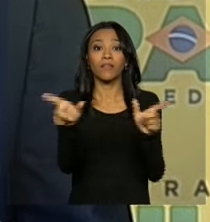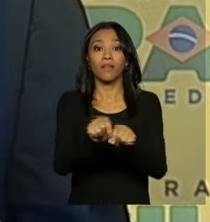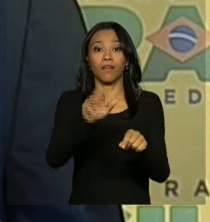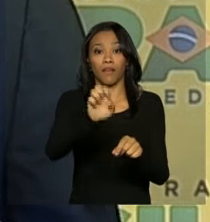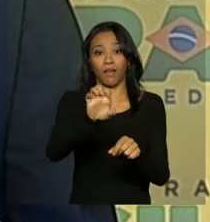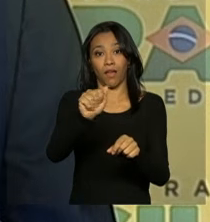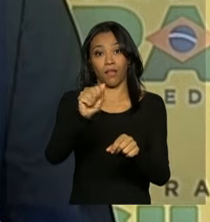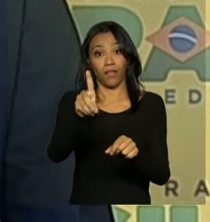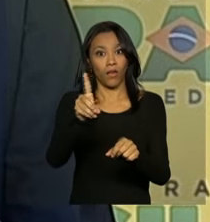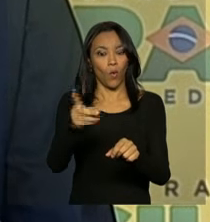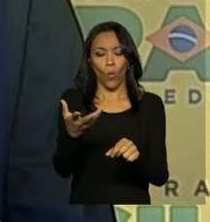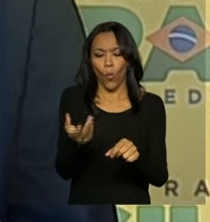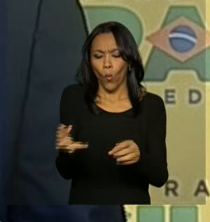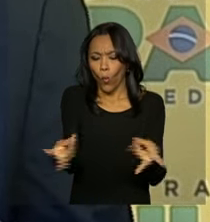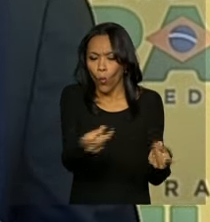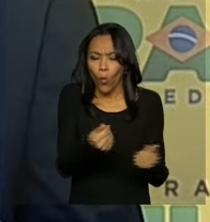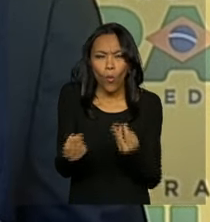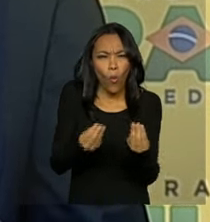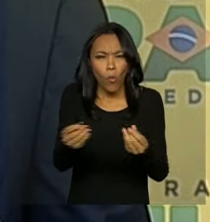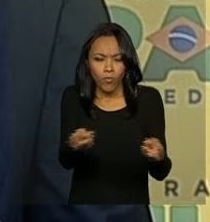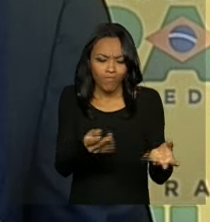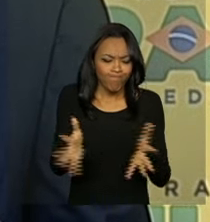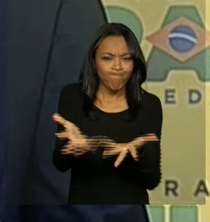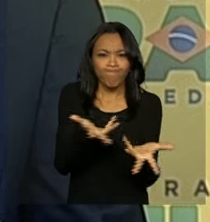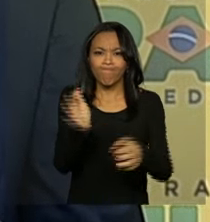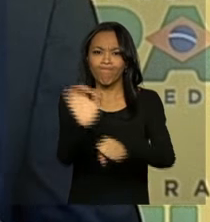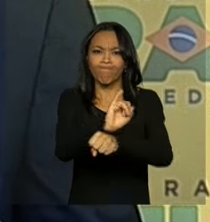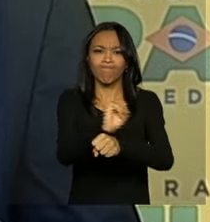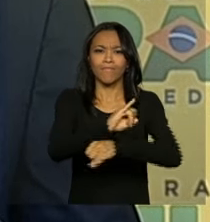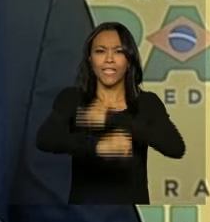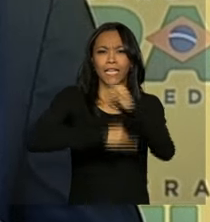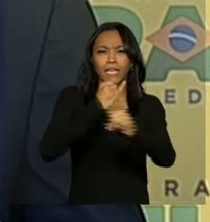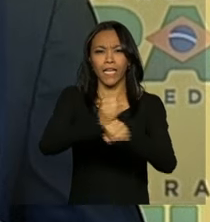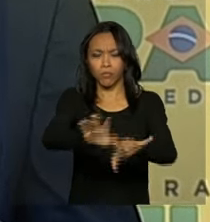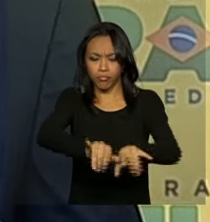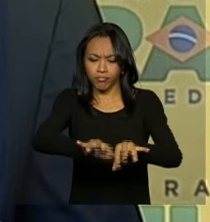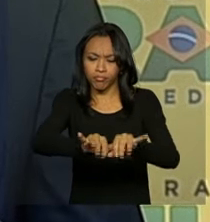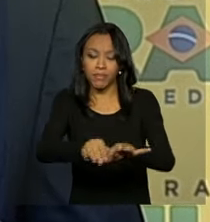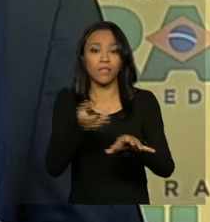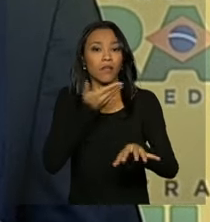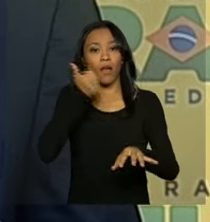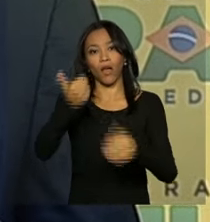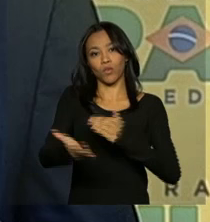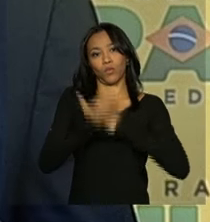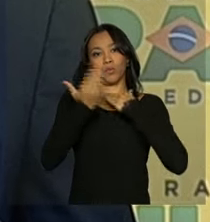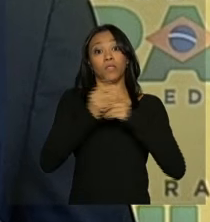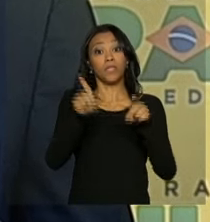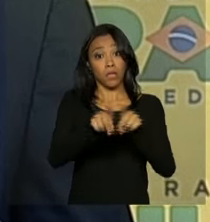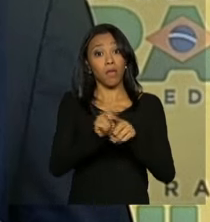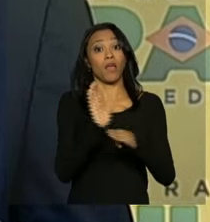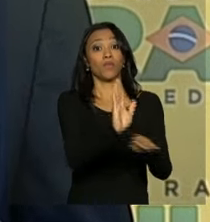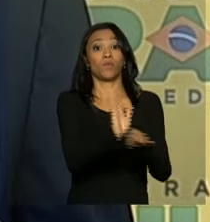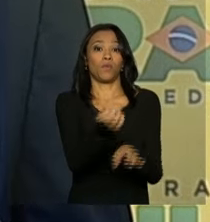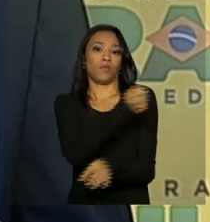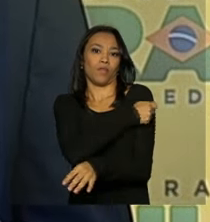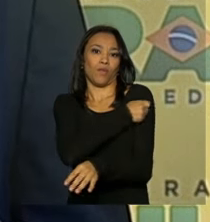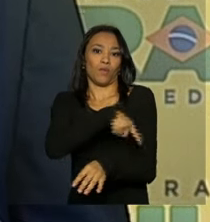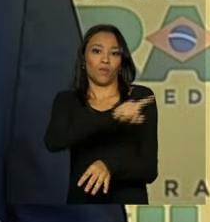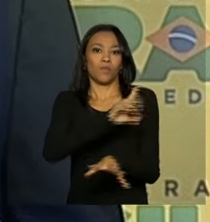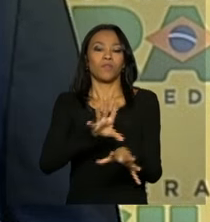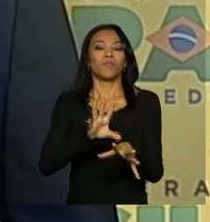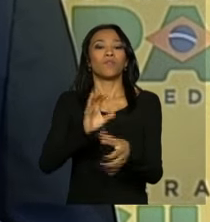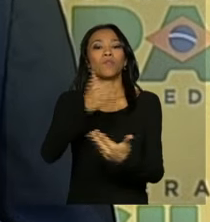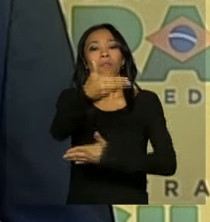informação. Isso melhora a prática docente dele. E melhora o desempenho dos alunos de ensino fundamental nas avaliações nacionais. Os